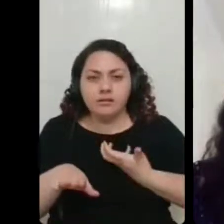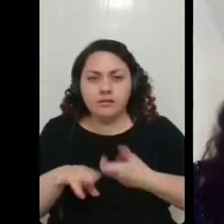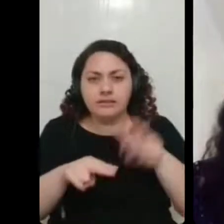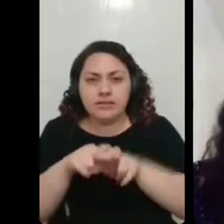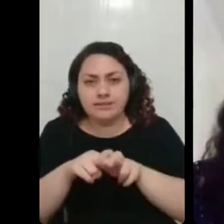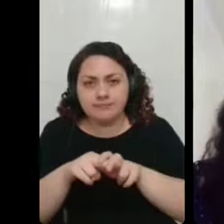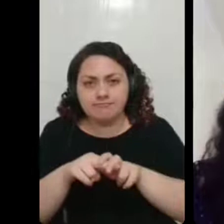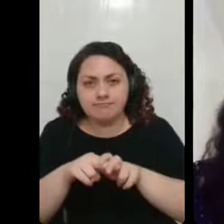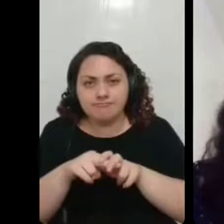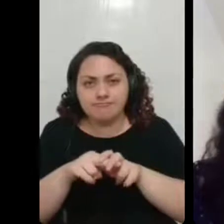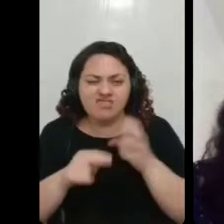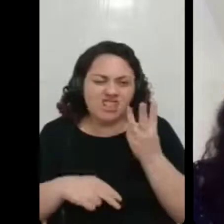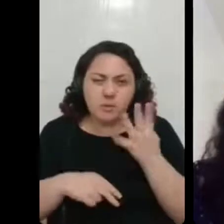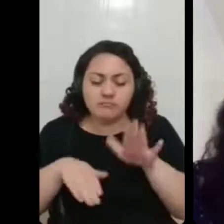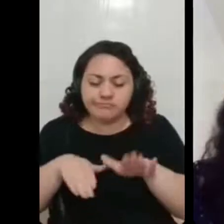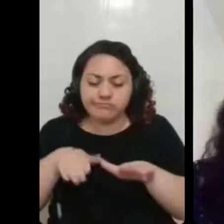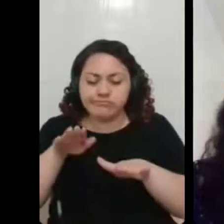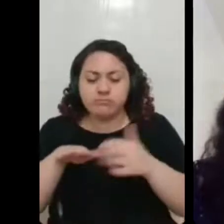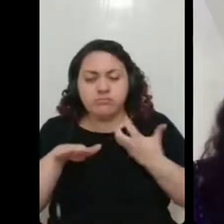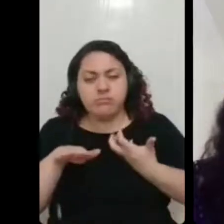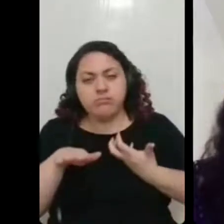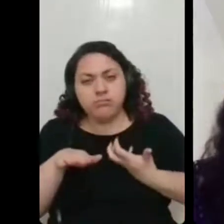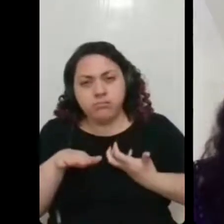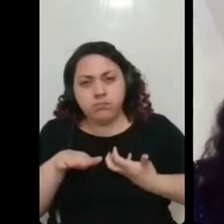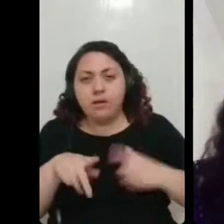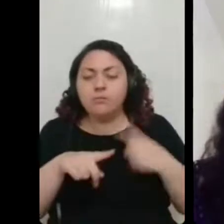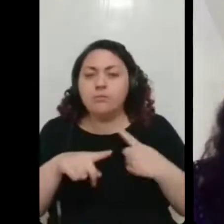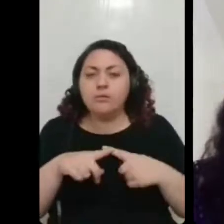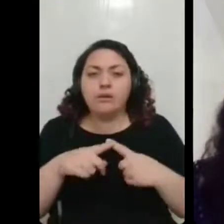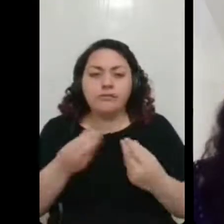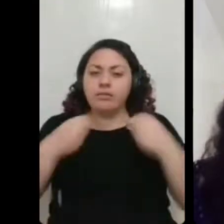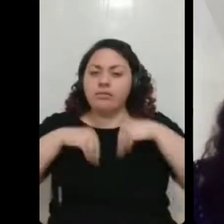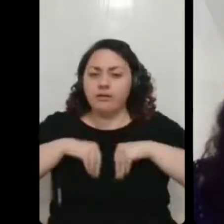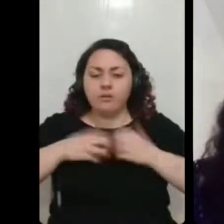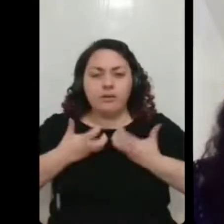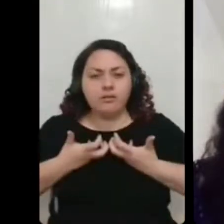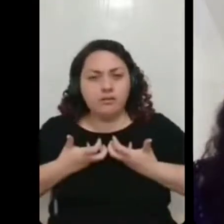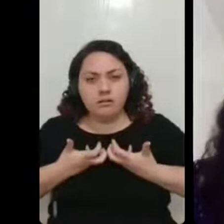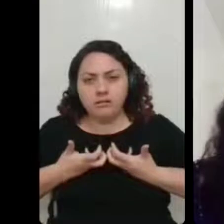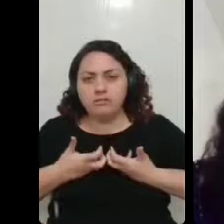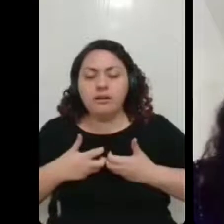Porque era muita exaustão, assim, saturava muito, sabe?